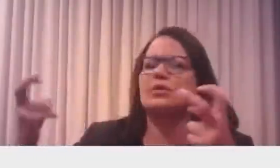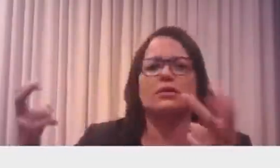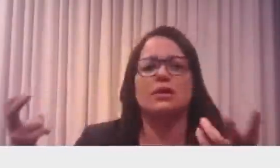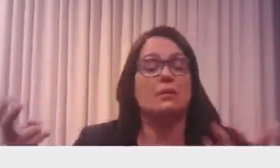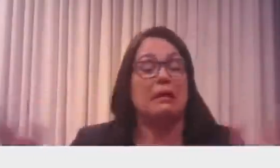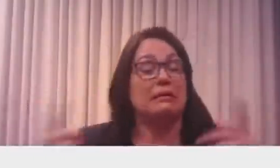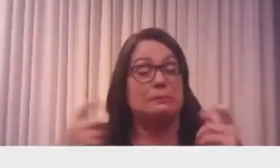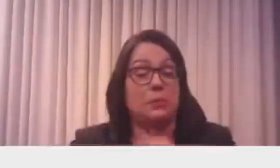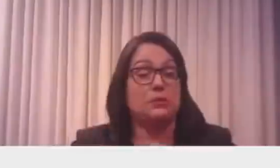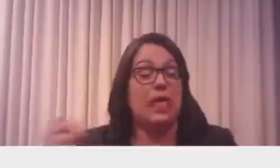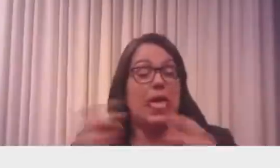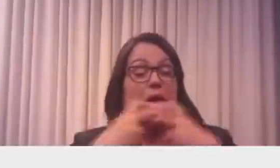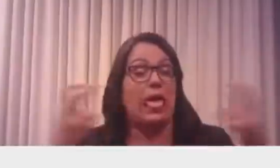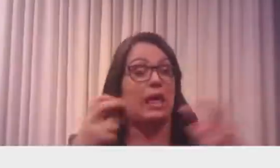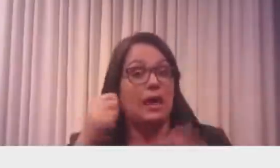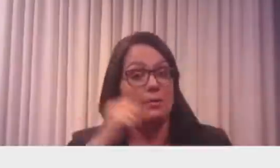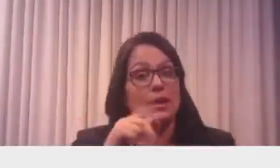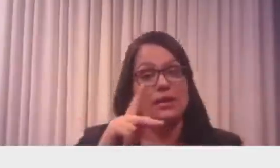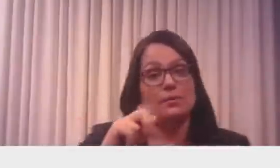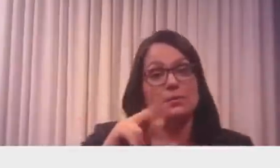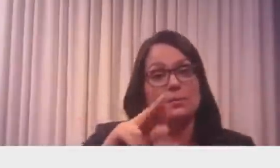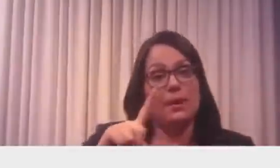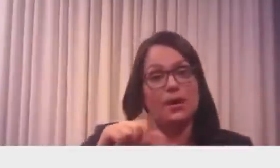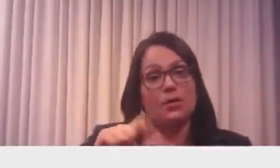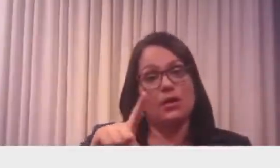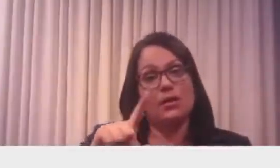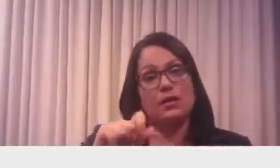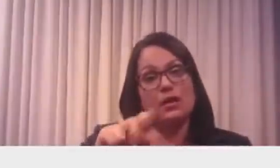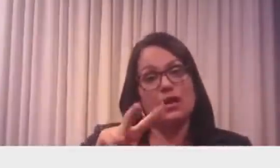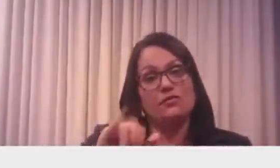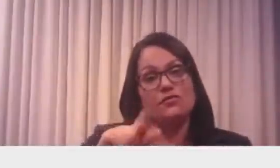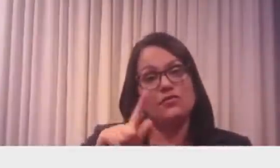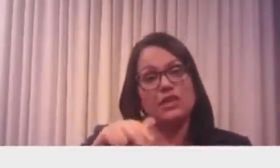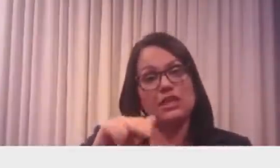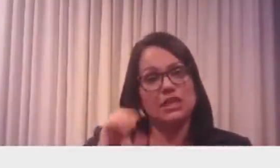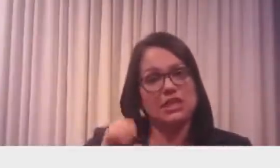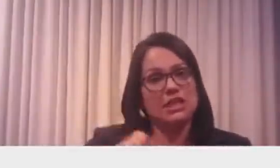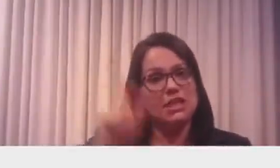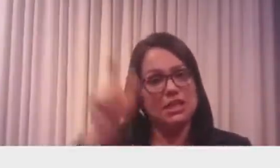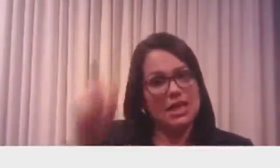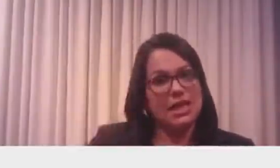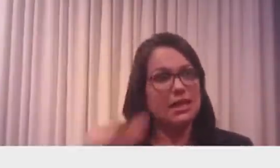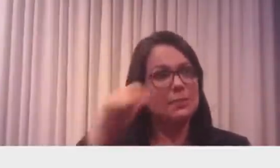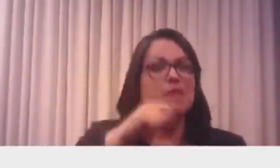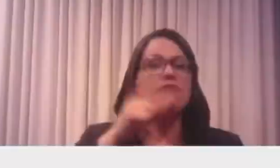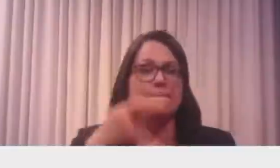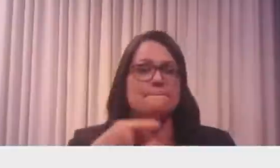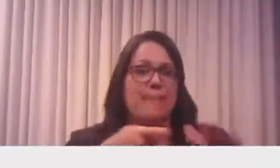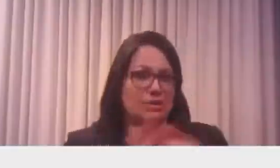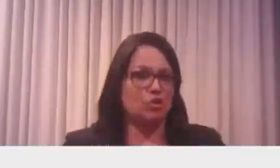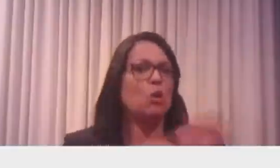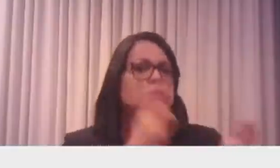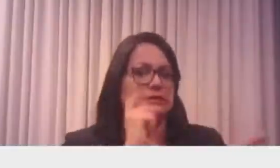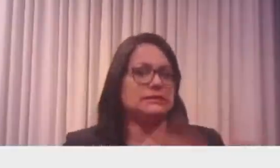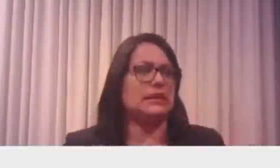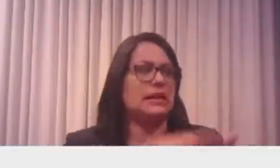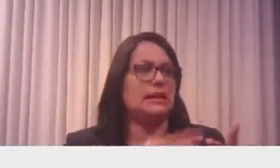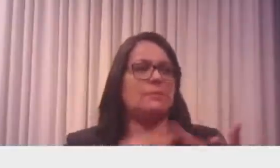E agora, Paula Avine, segunda imprensa, vai ser aquela que vai patrocinar o encerramento da